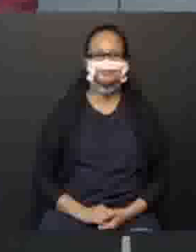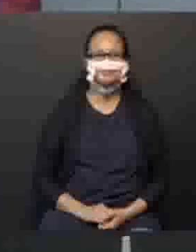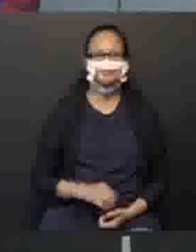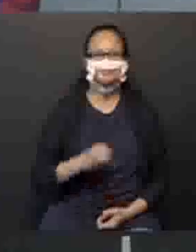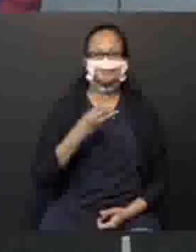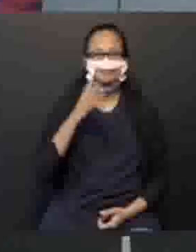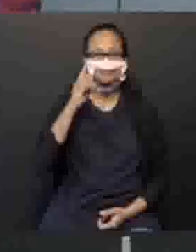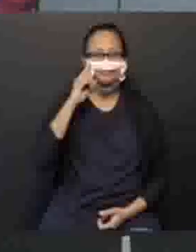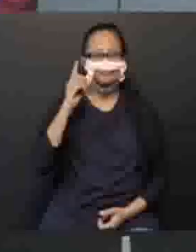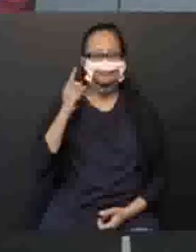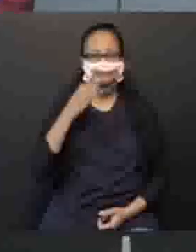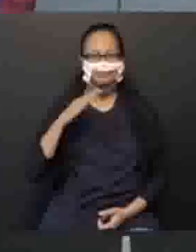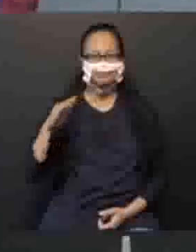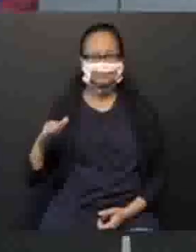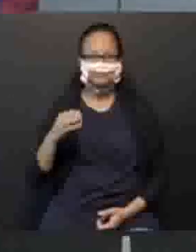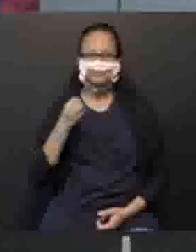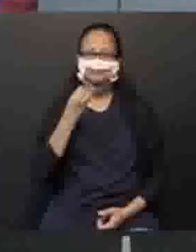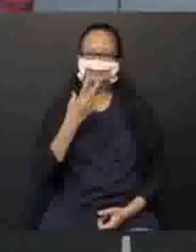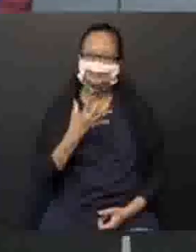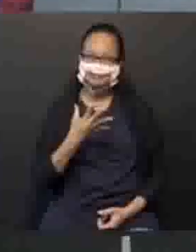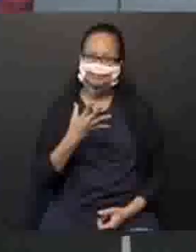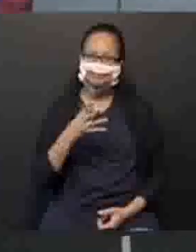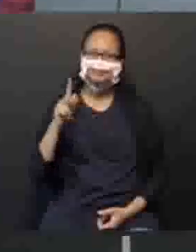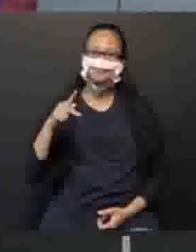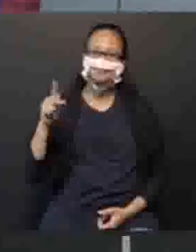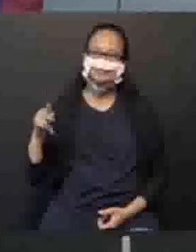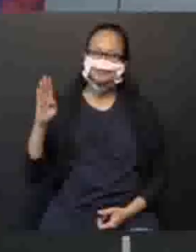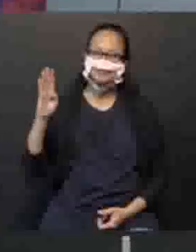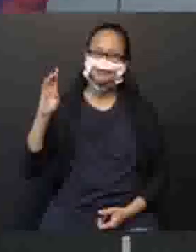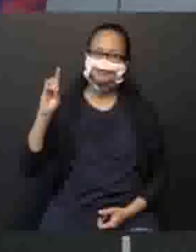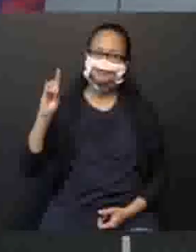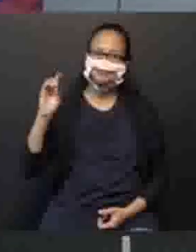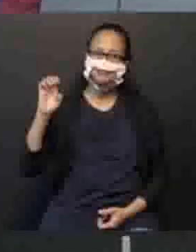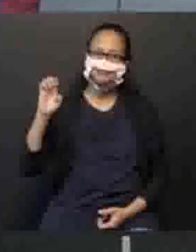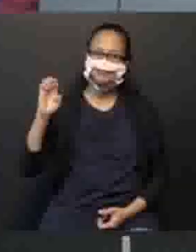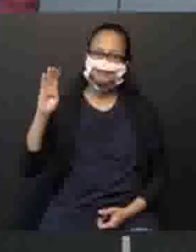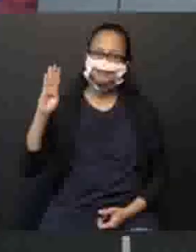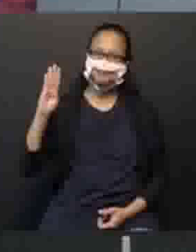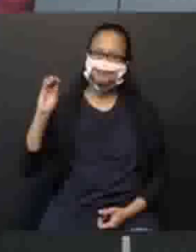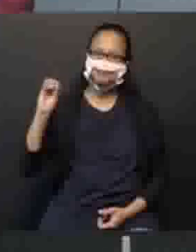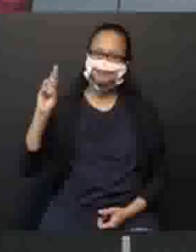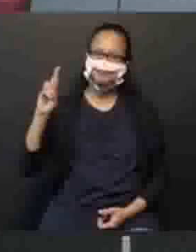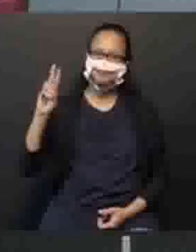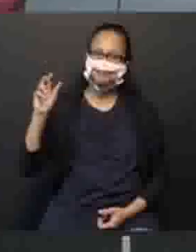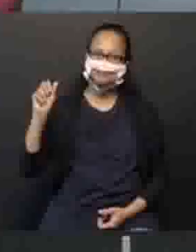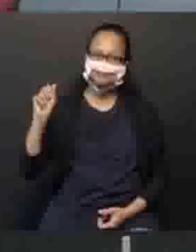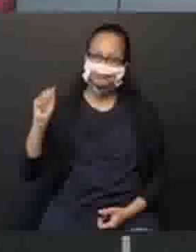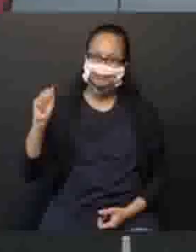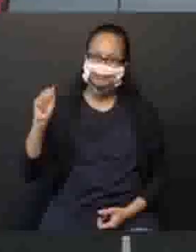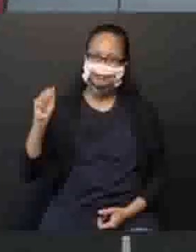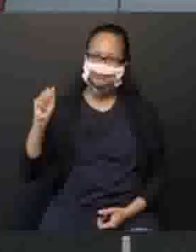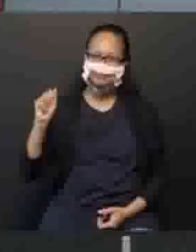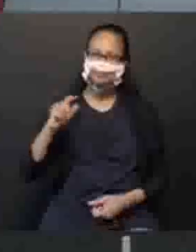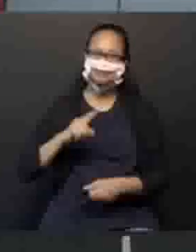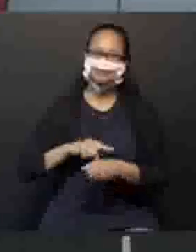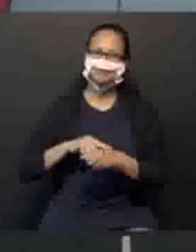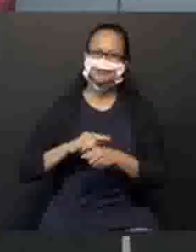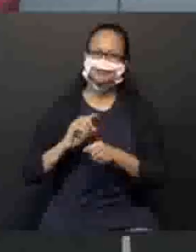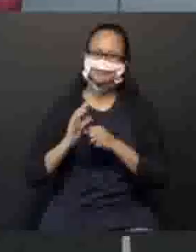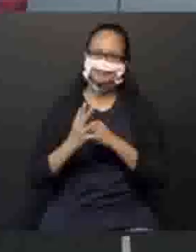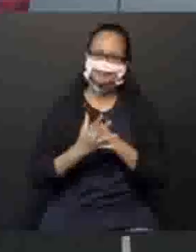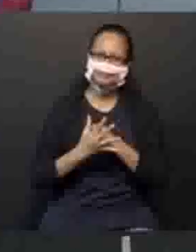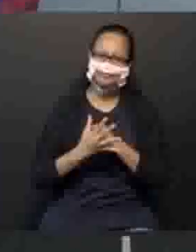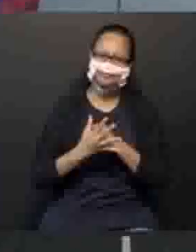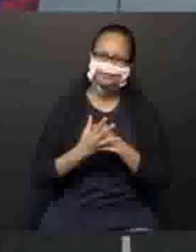Bom dia, crianças! Tudo bem? Eu sou a professora Débora e neste momento de pandemia estarei aqui para